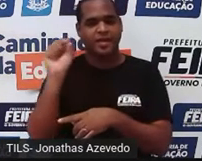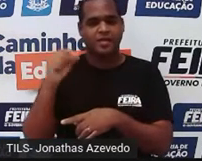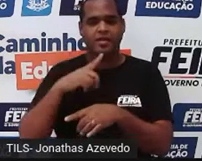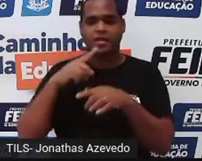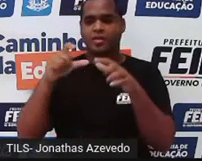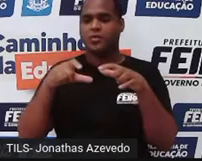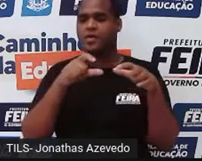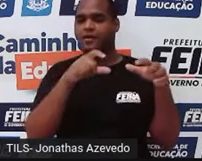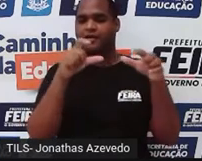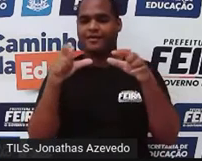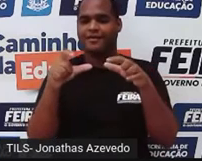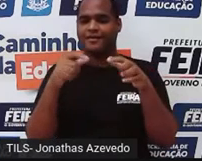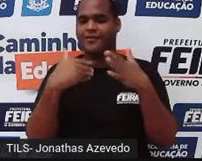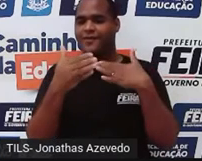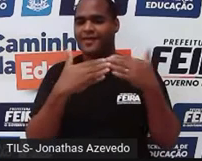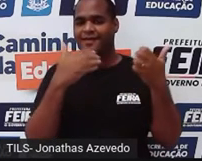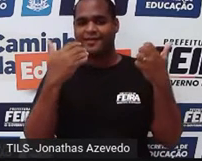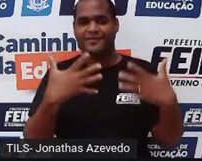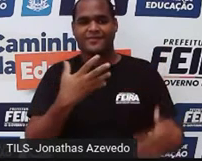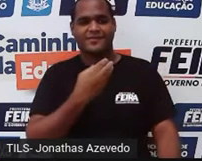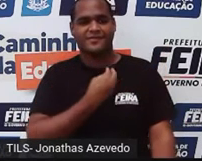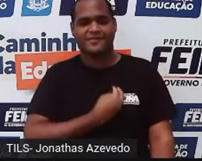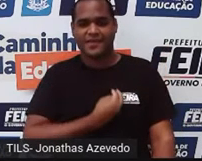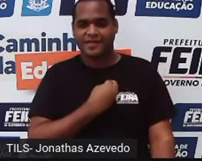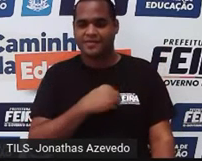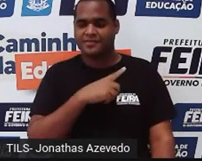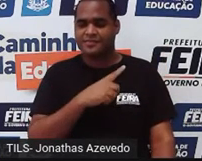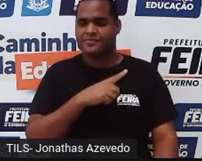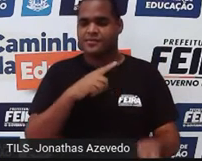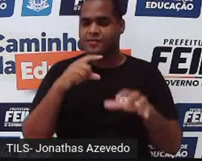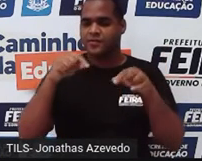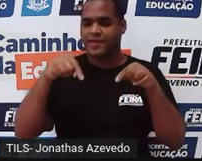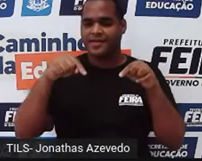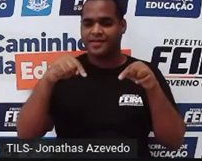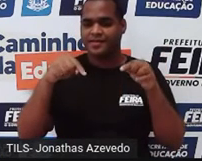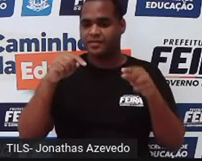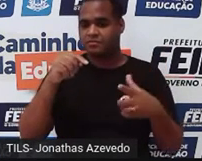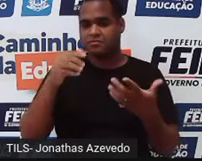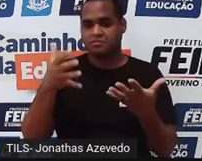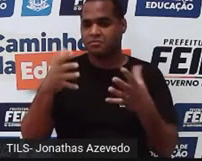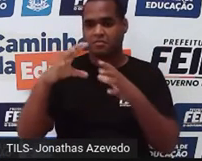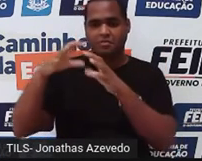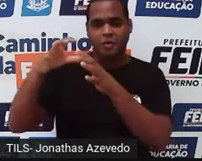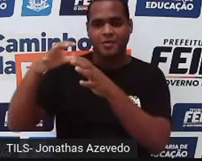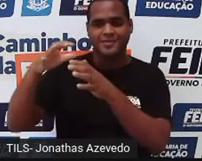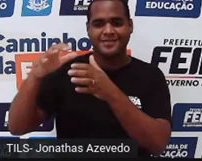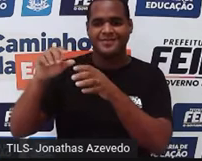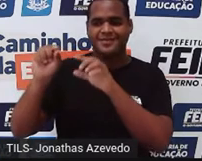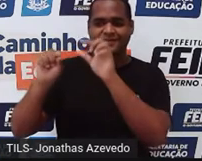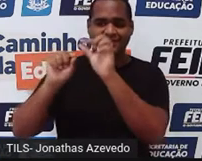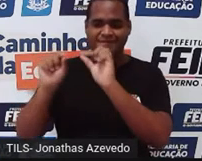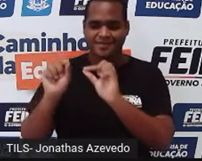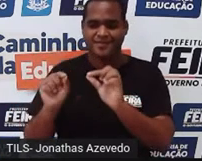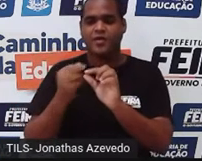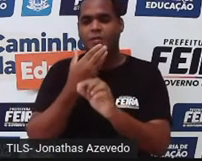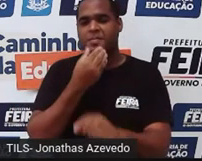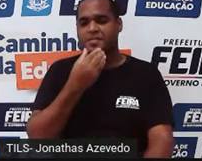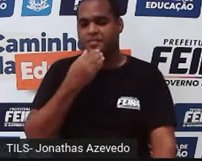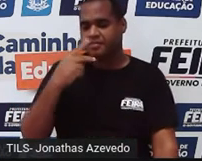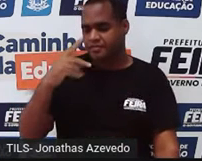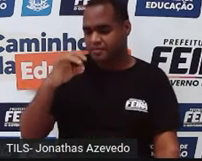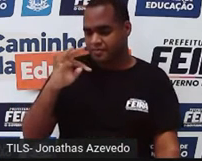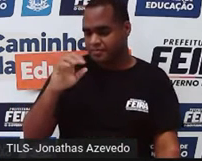lugares, em qualquer lugar deste planeta. E é por isso que Pitágoras disse isso e